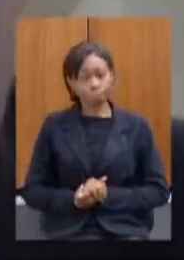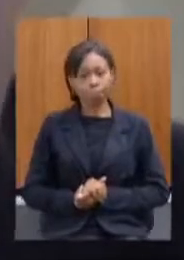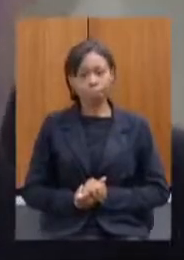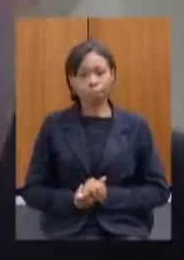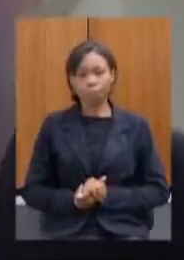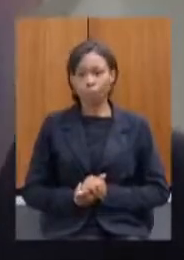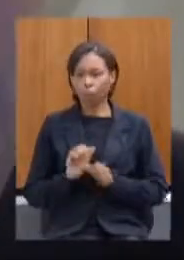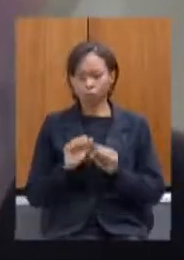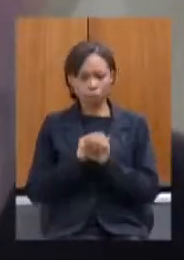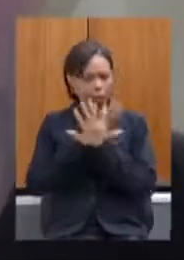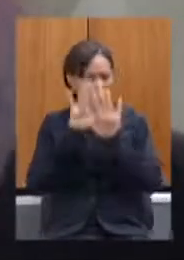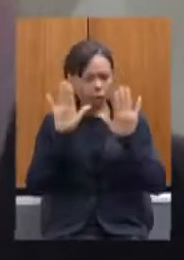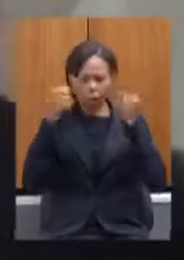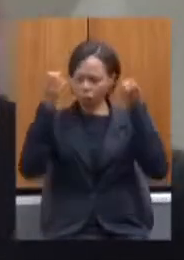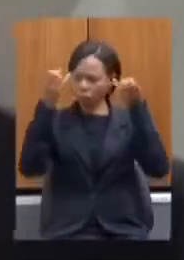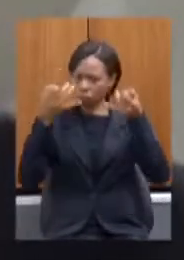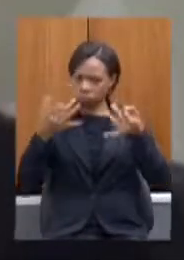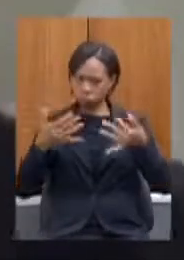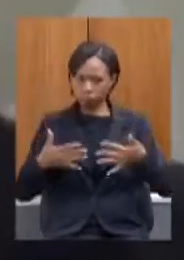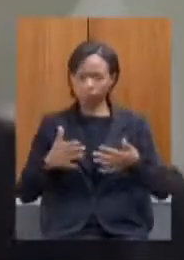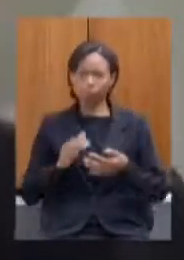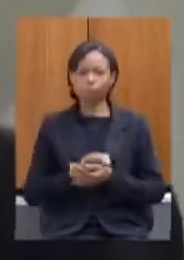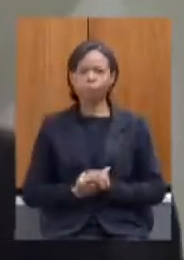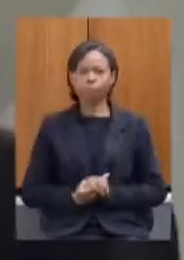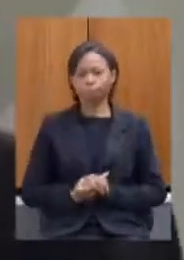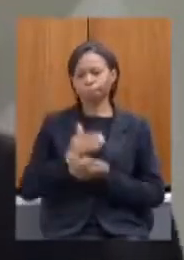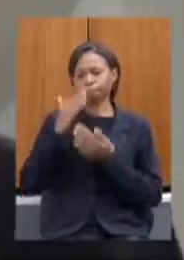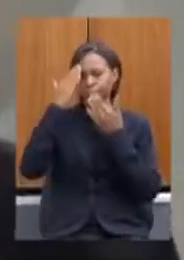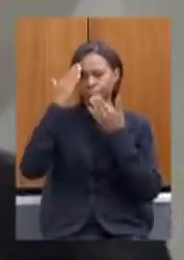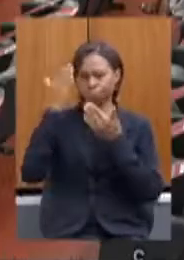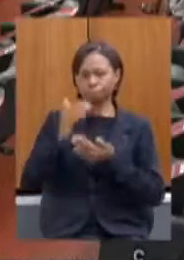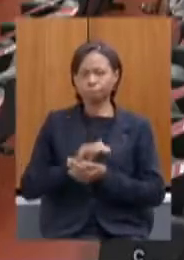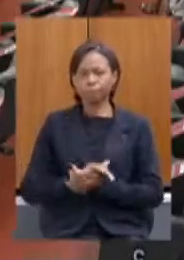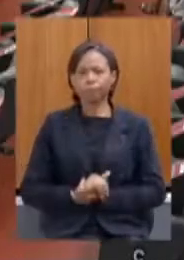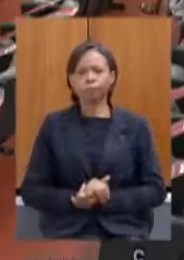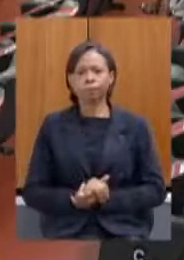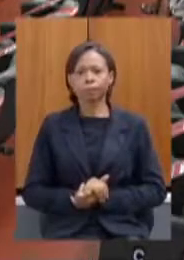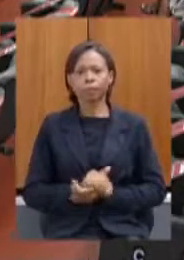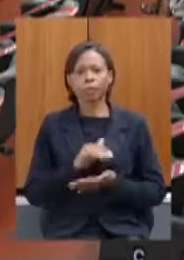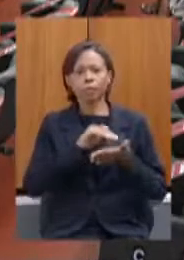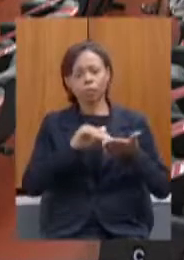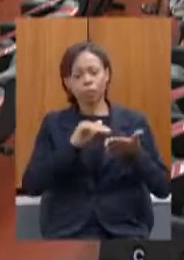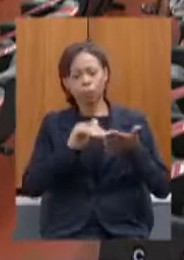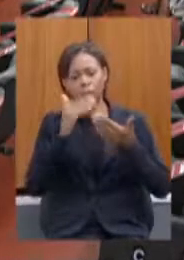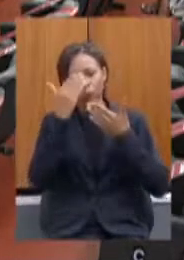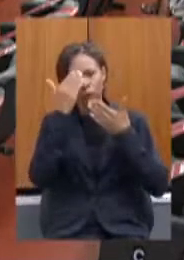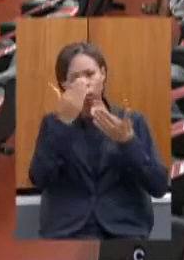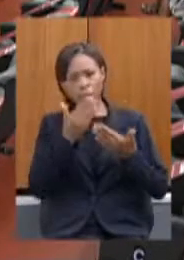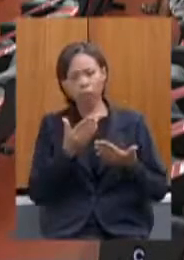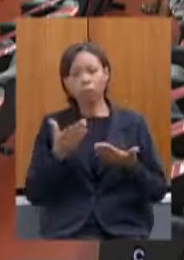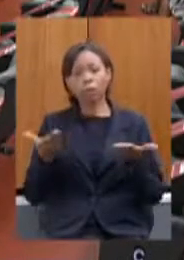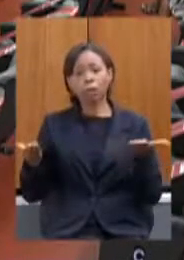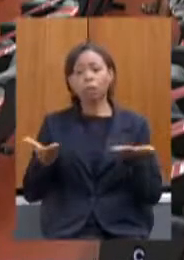claro né obrigado muito obrigado secretário deputado